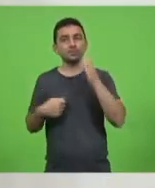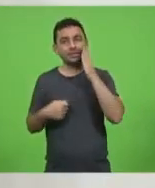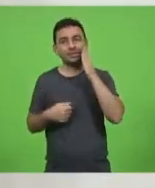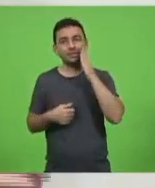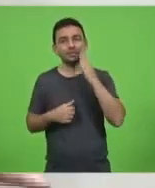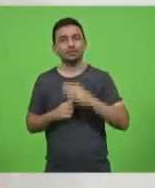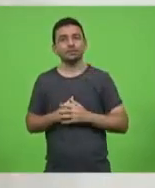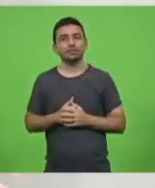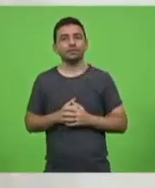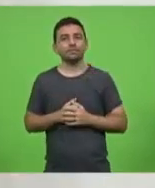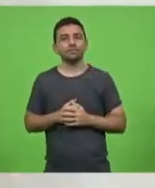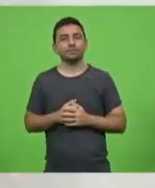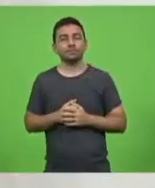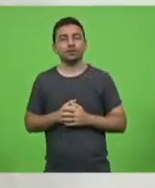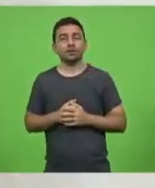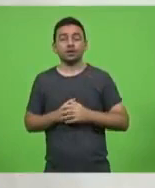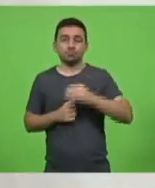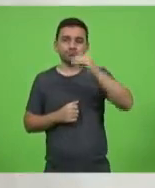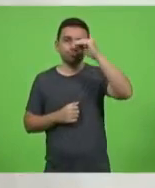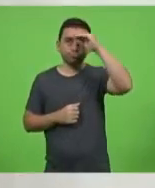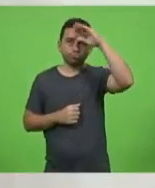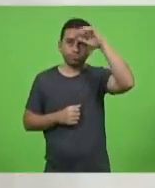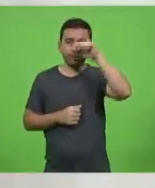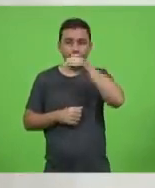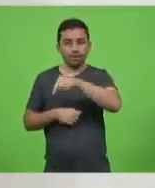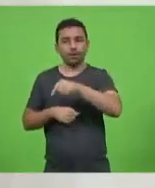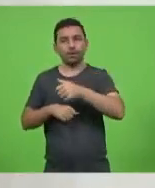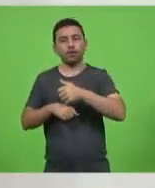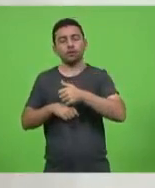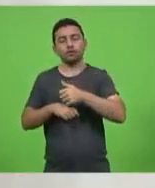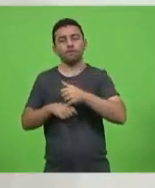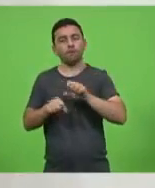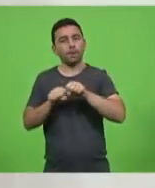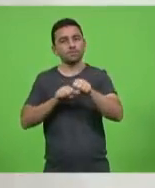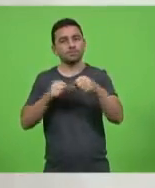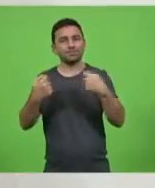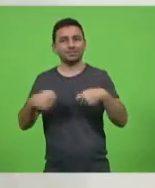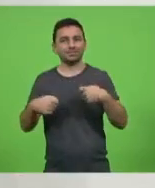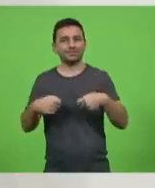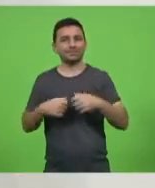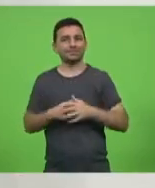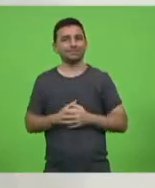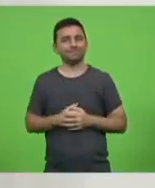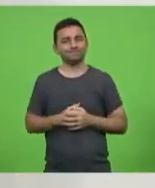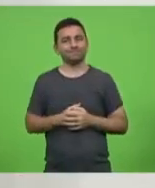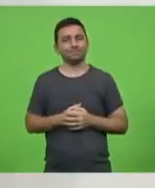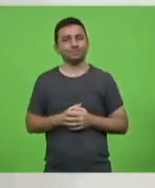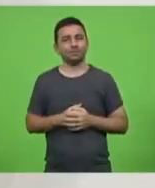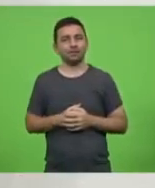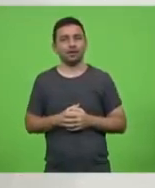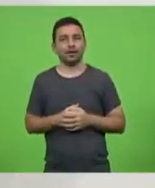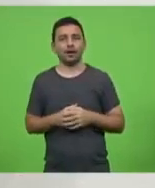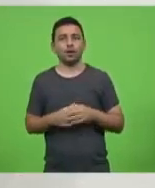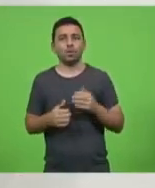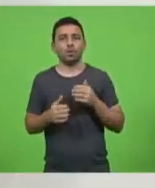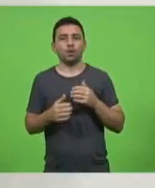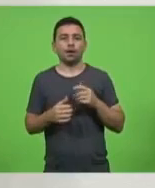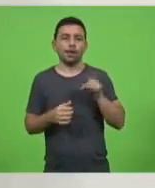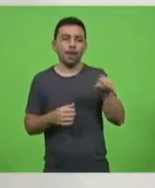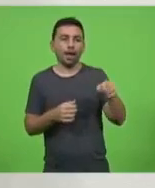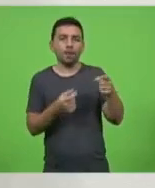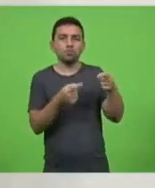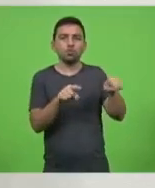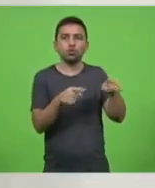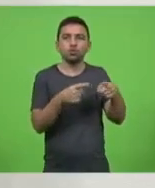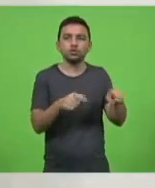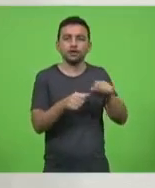de um certo conhecimento para esse setor. Não vai ser aquele que pratica a música, aquele que